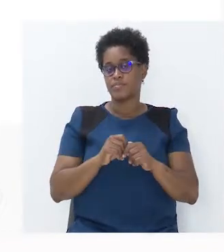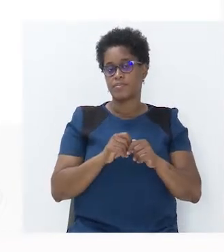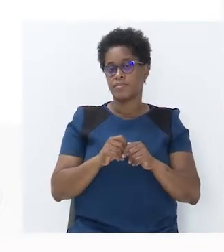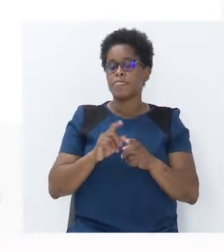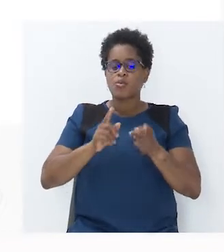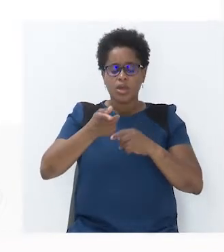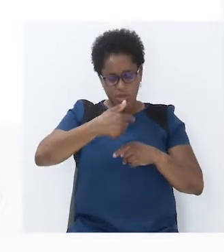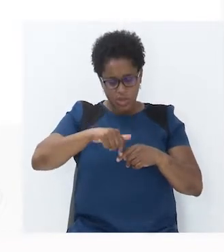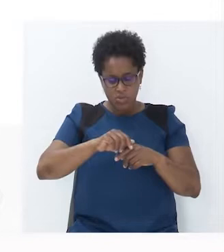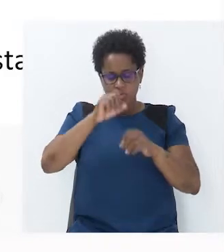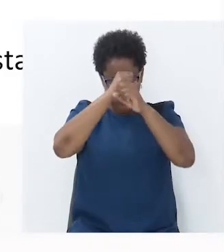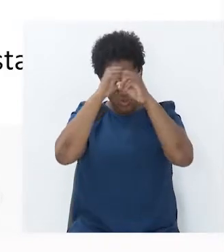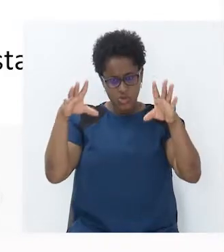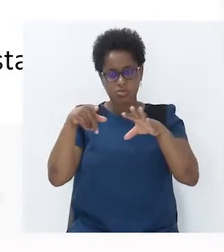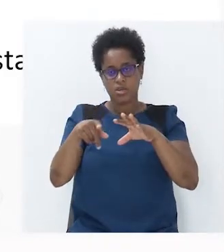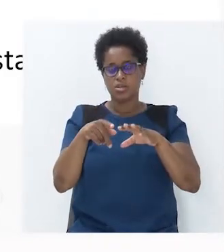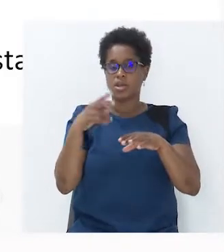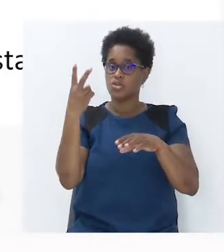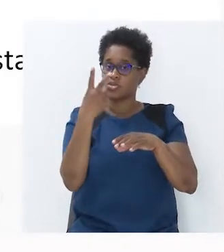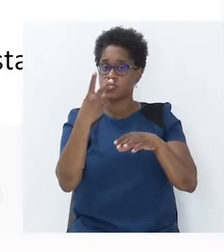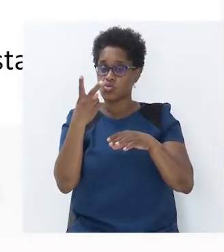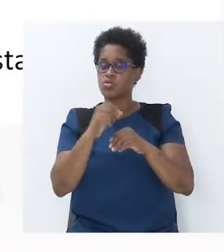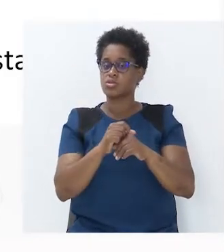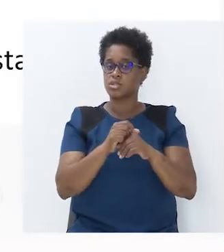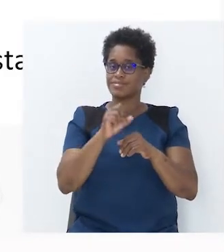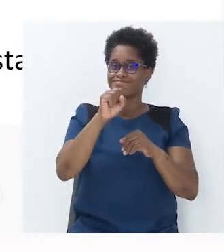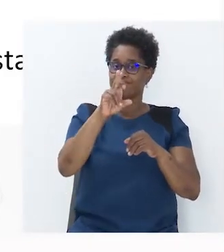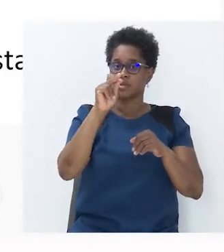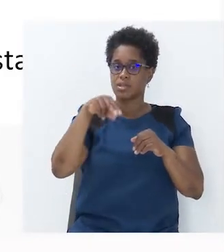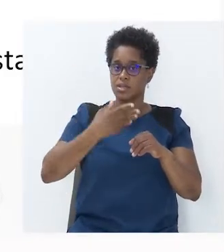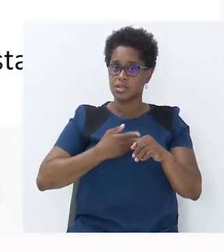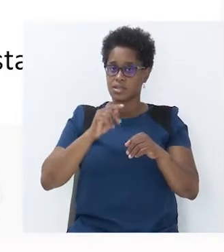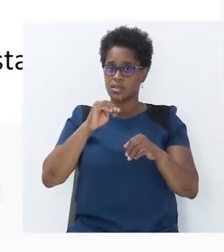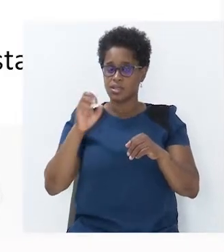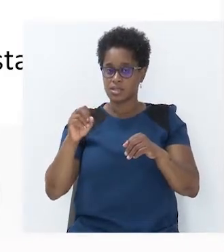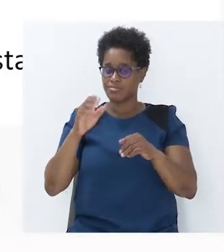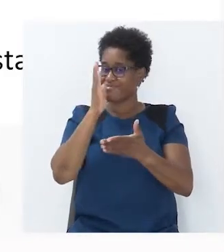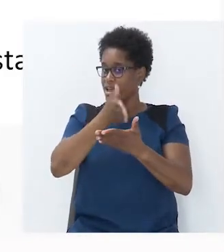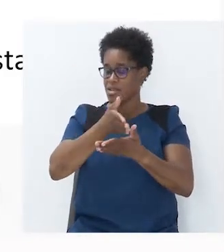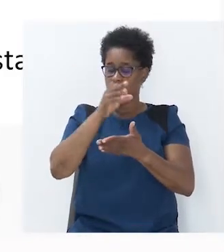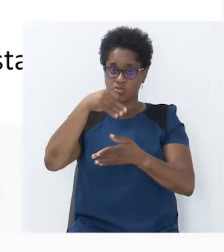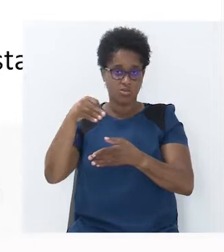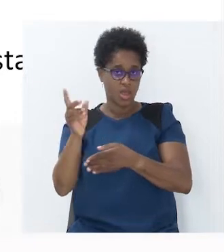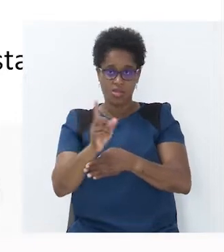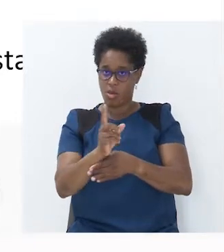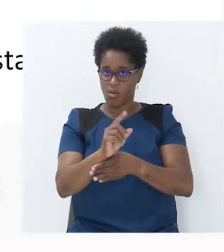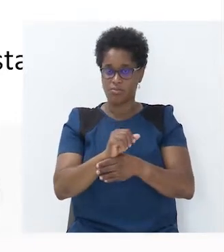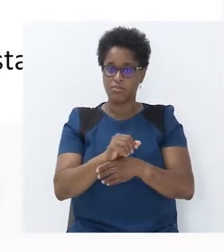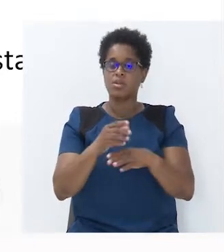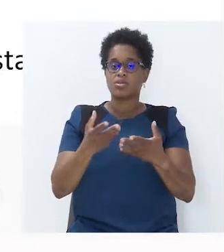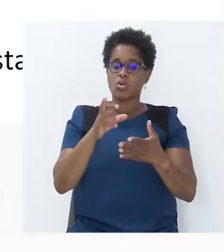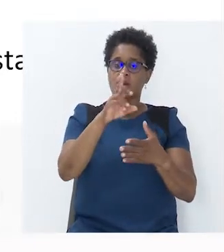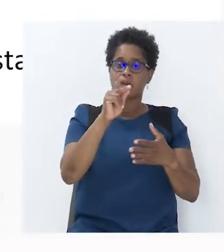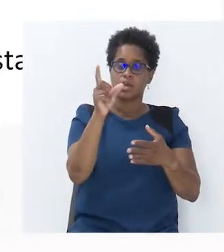é que nós concluímos ali? Que essas duas grandezas não são diretamente proporcionais, pois a